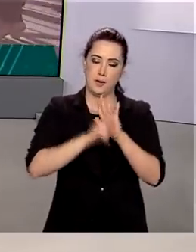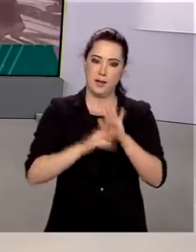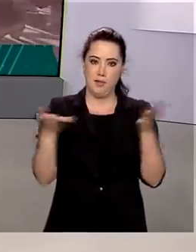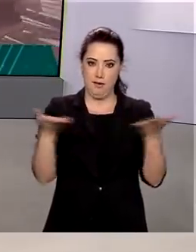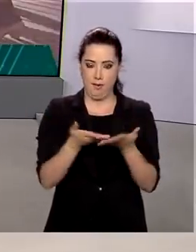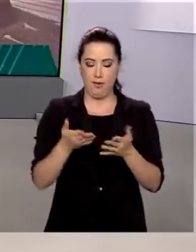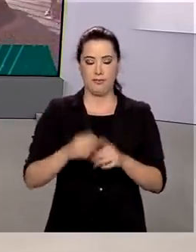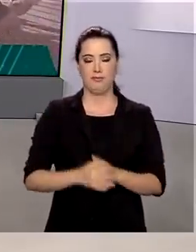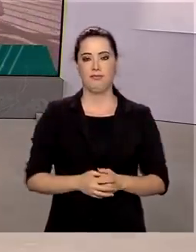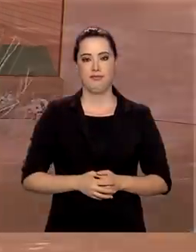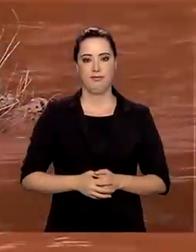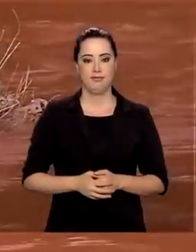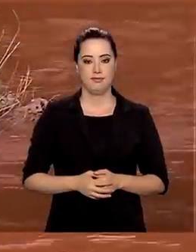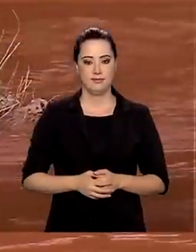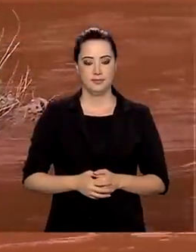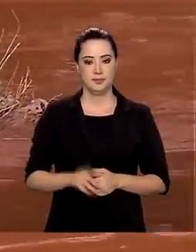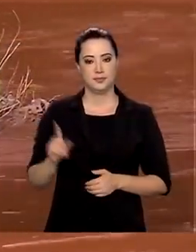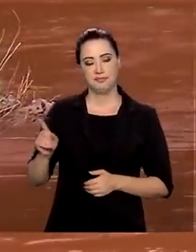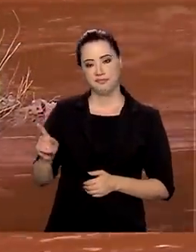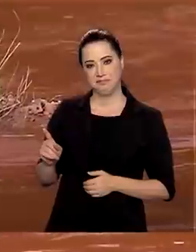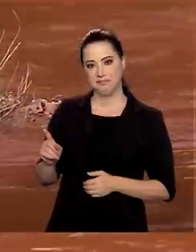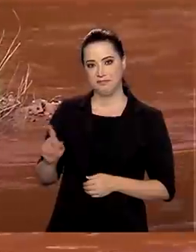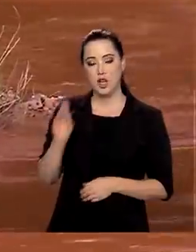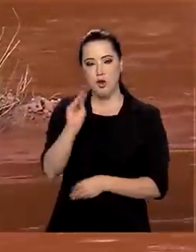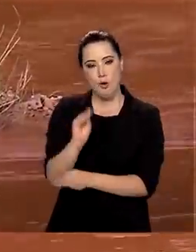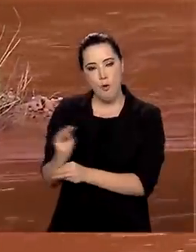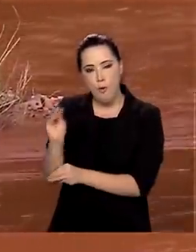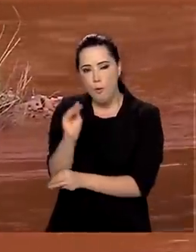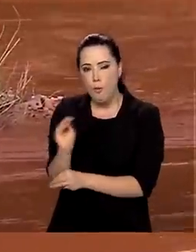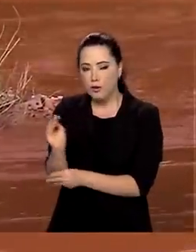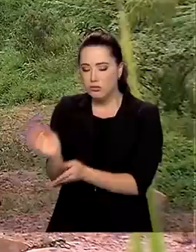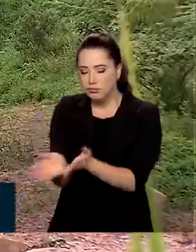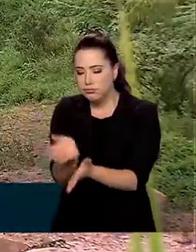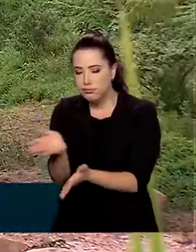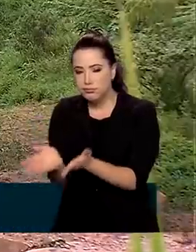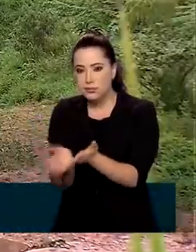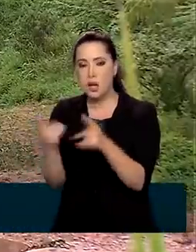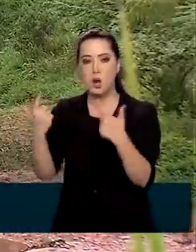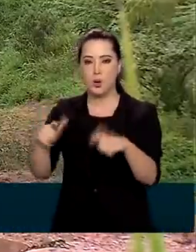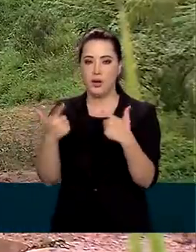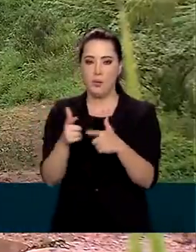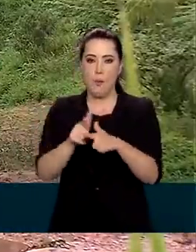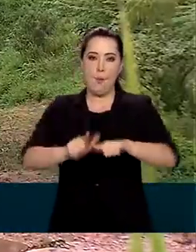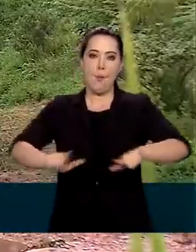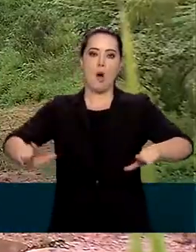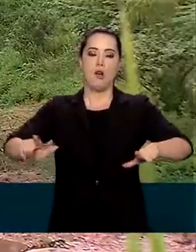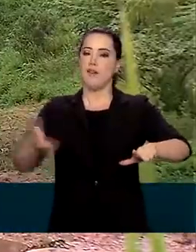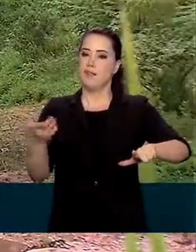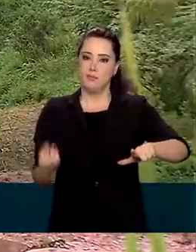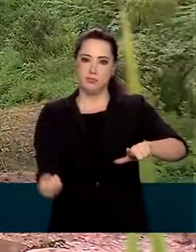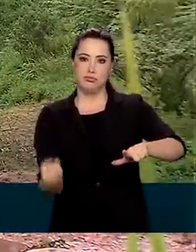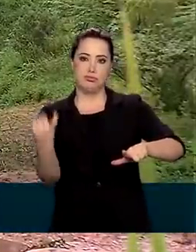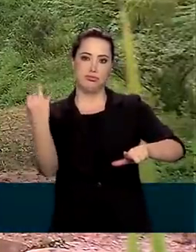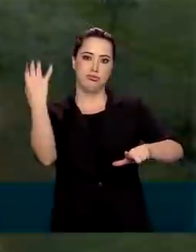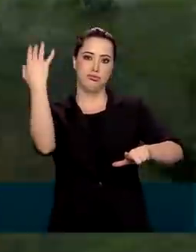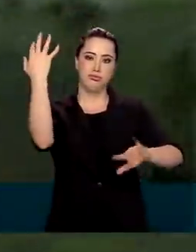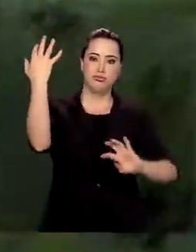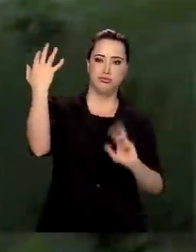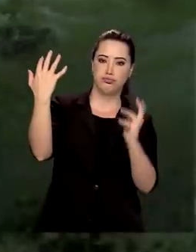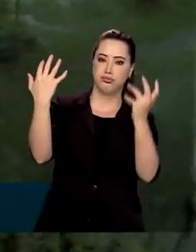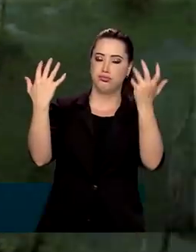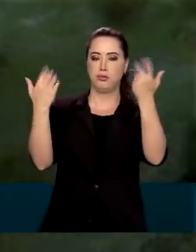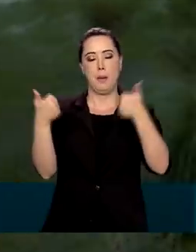Brasileiras. Preservar e recuperar áreas degradadas nas principais bacias hidrográficas do país.